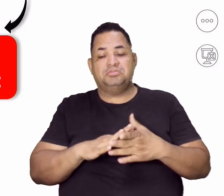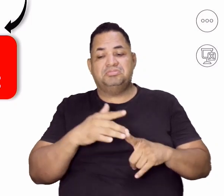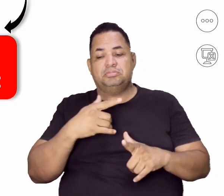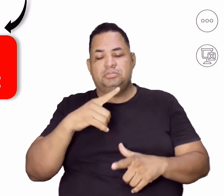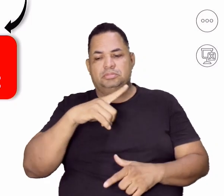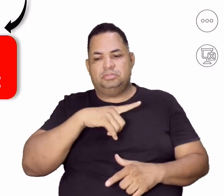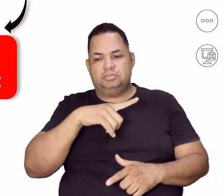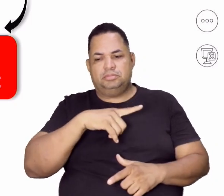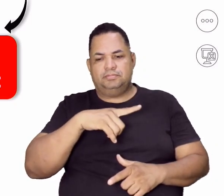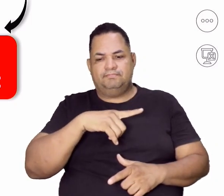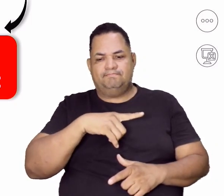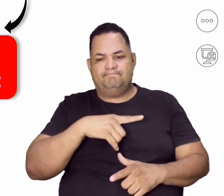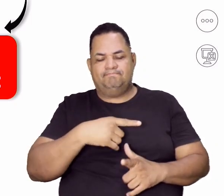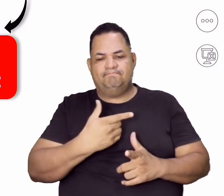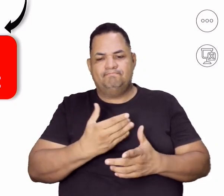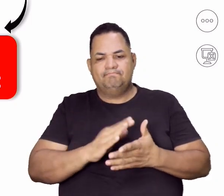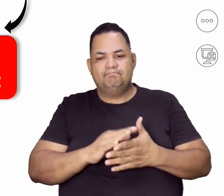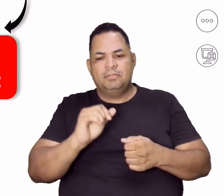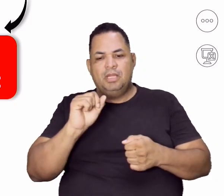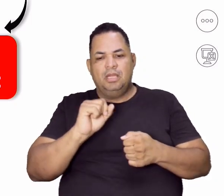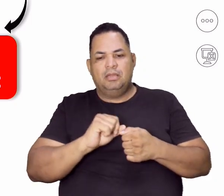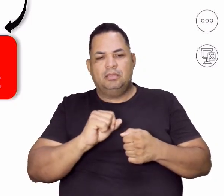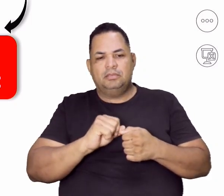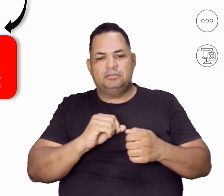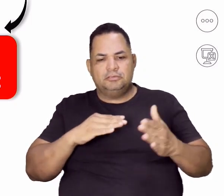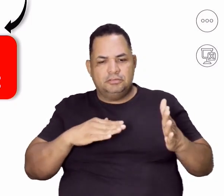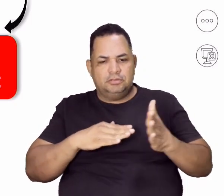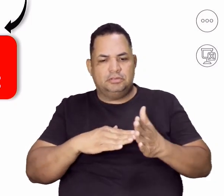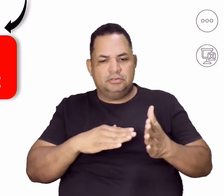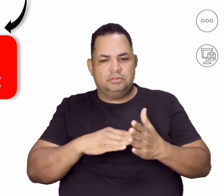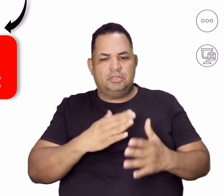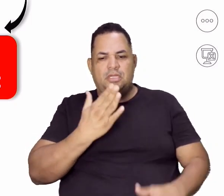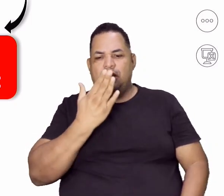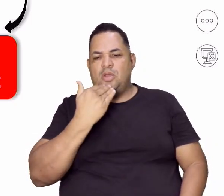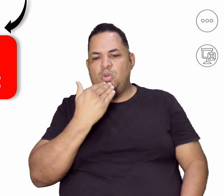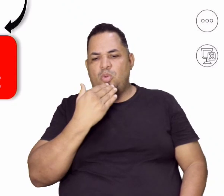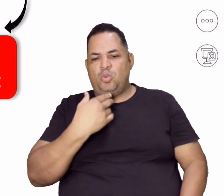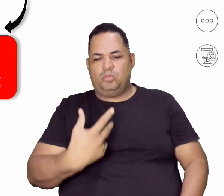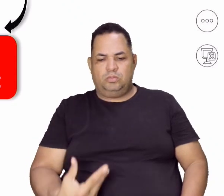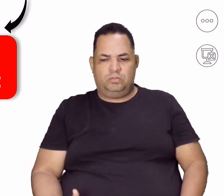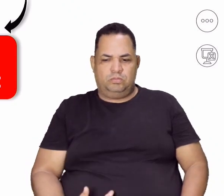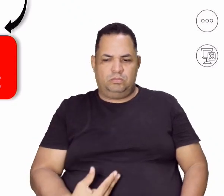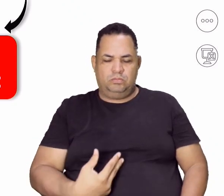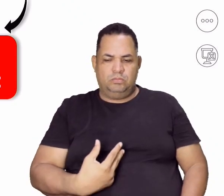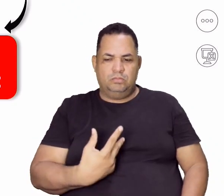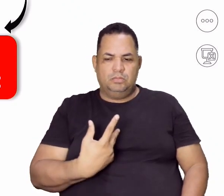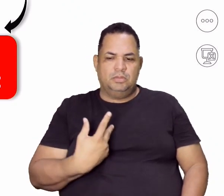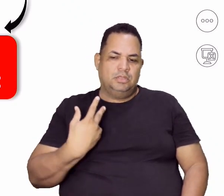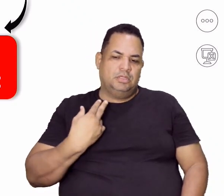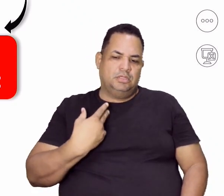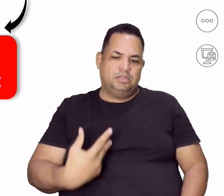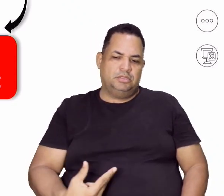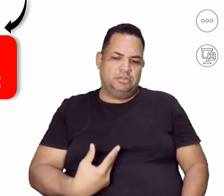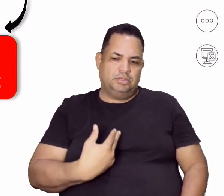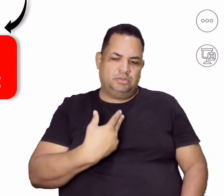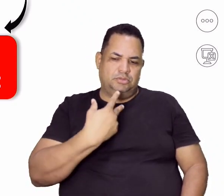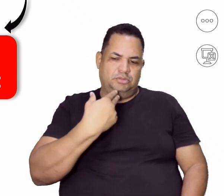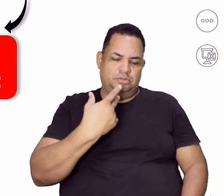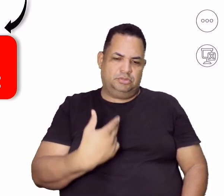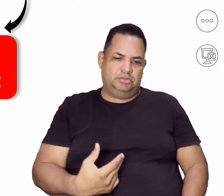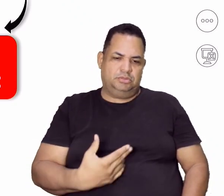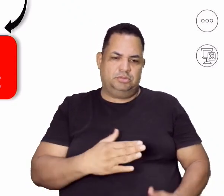prof? Pode ter atitudes de restrição na dieta, de cirurgias plásticas, de exercício físico